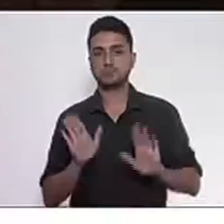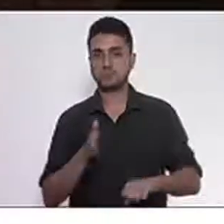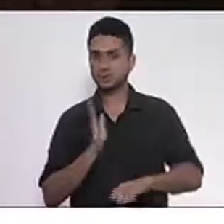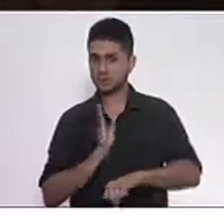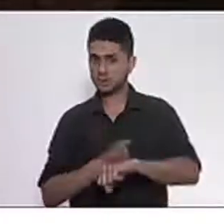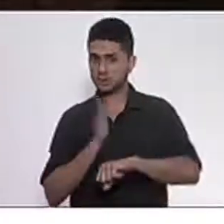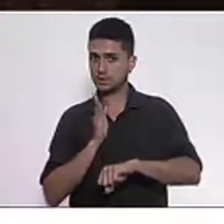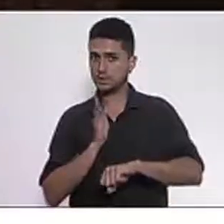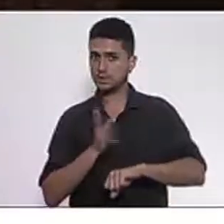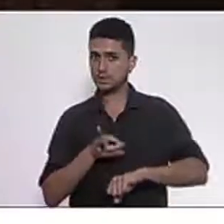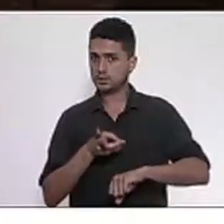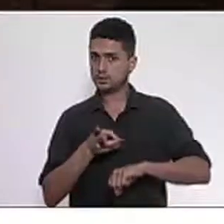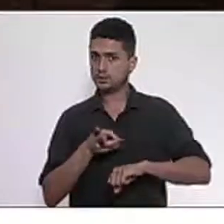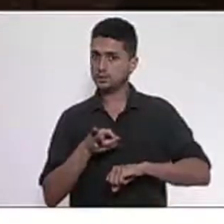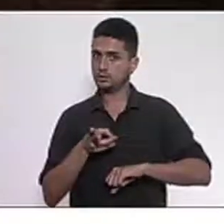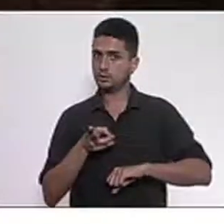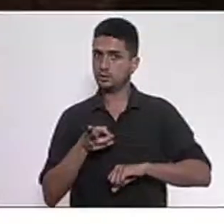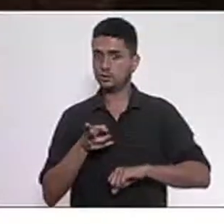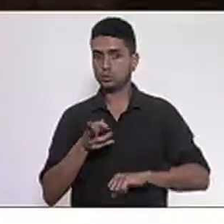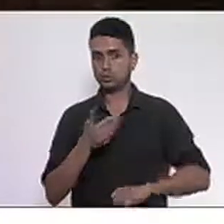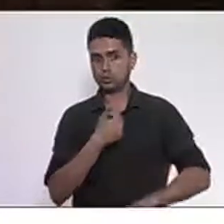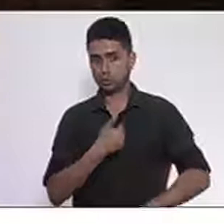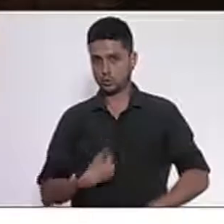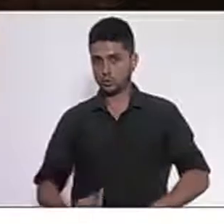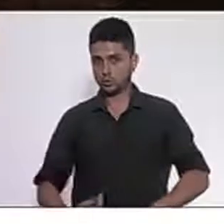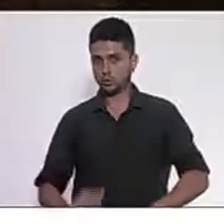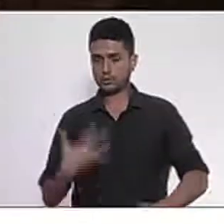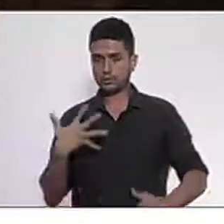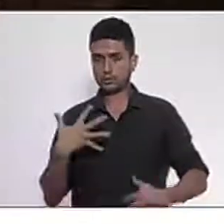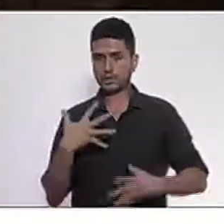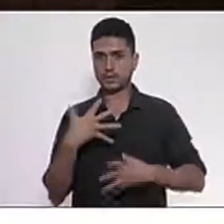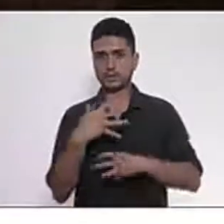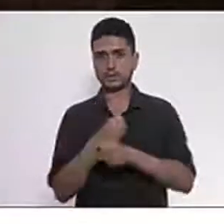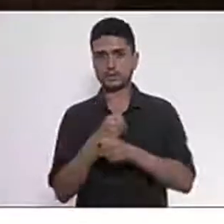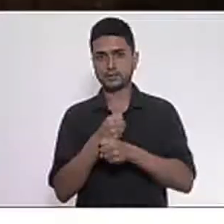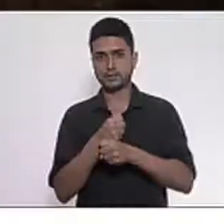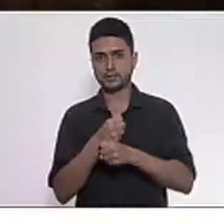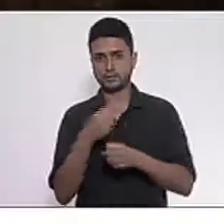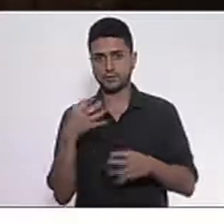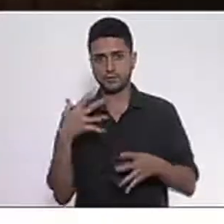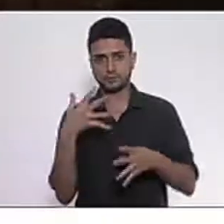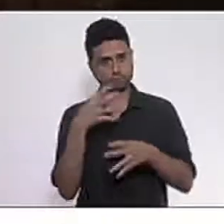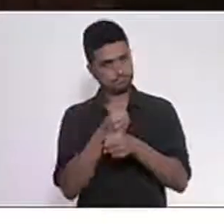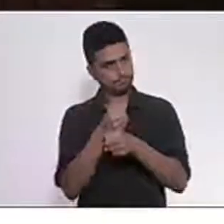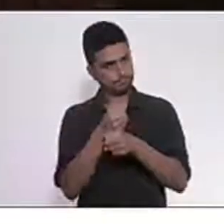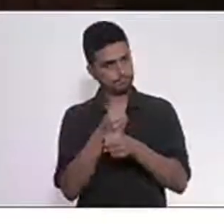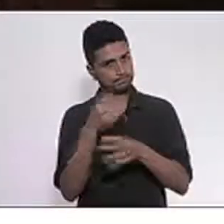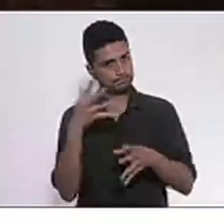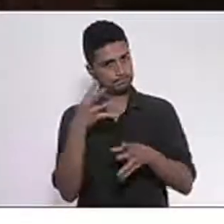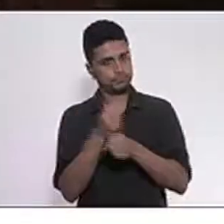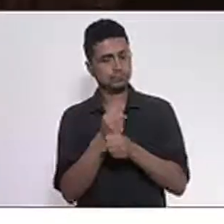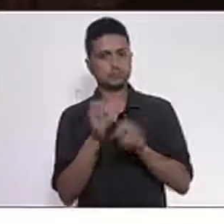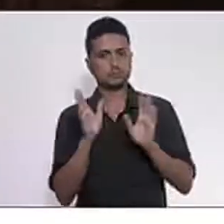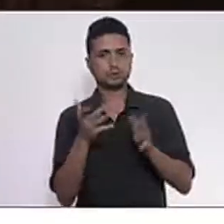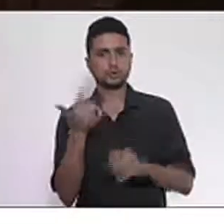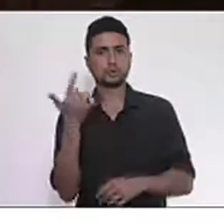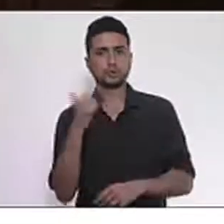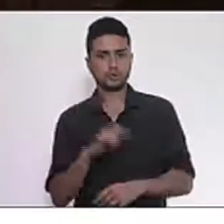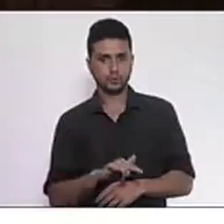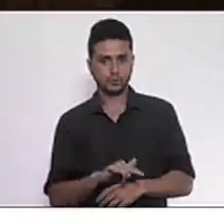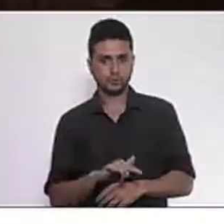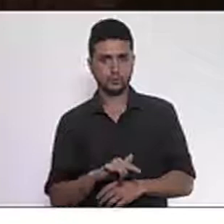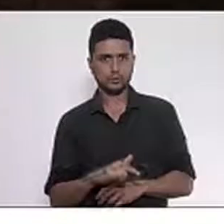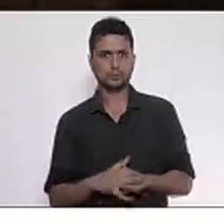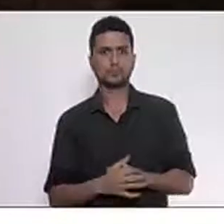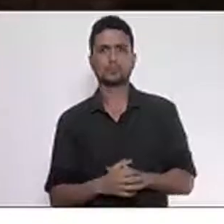atual governo recalculou os números do